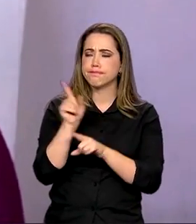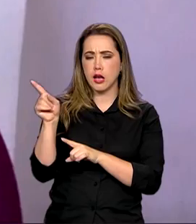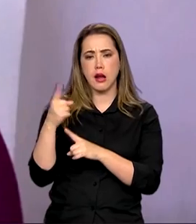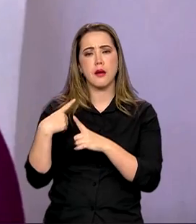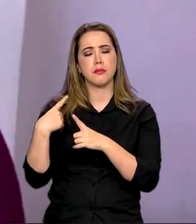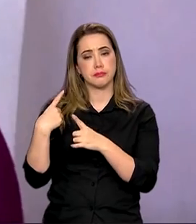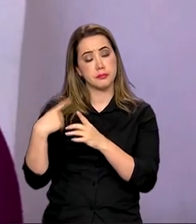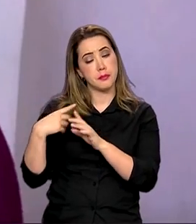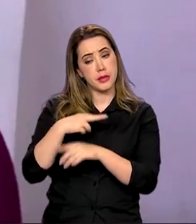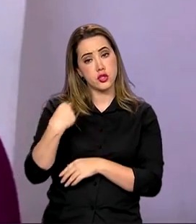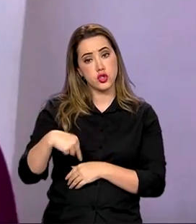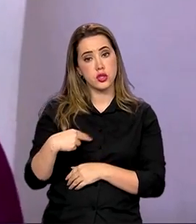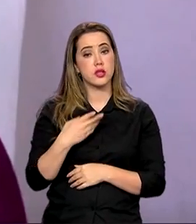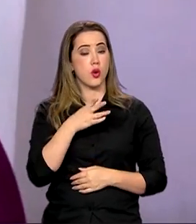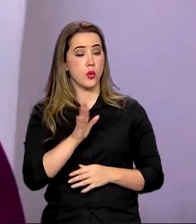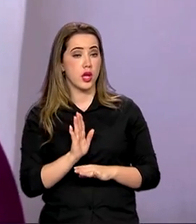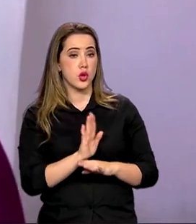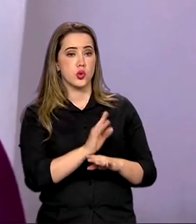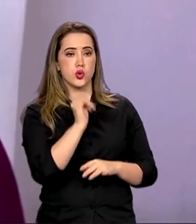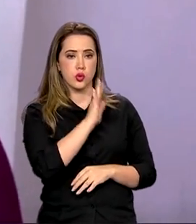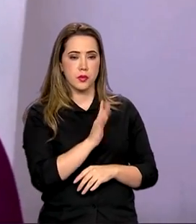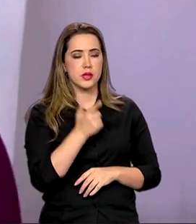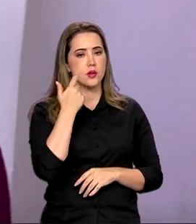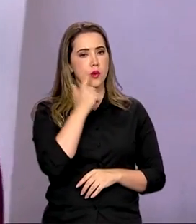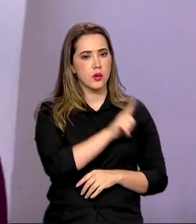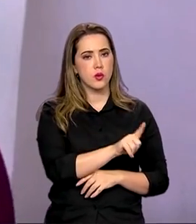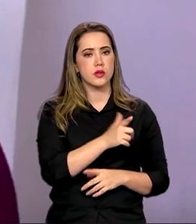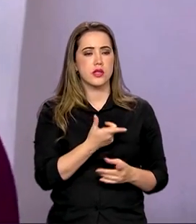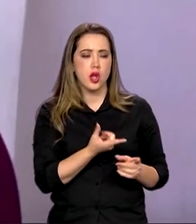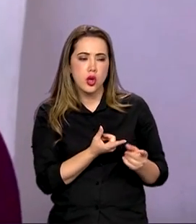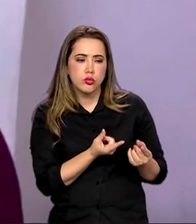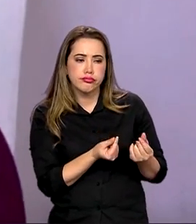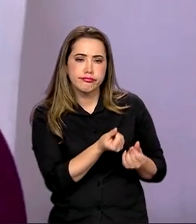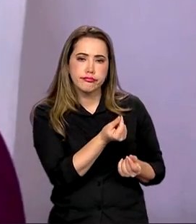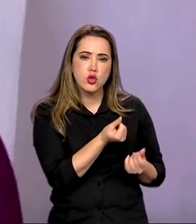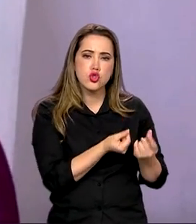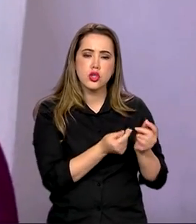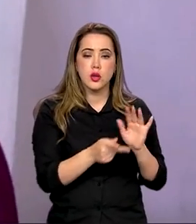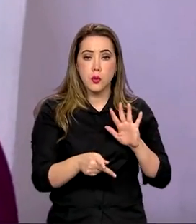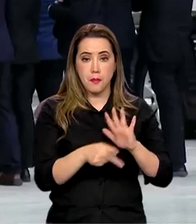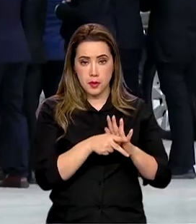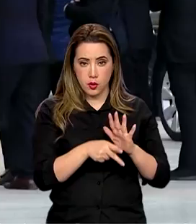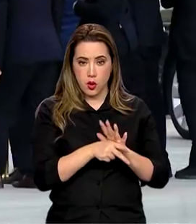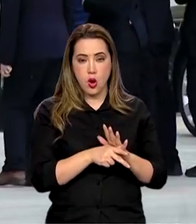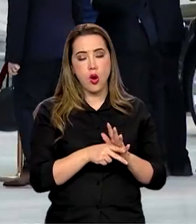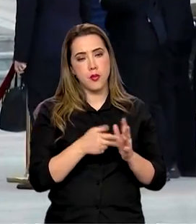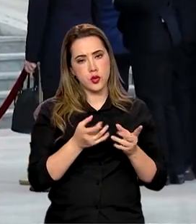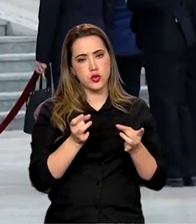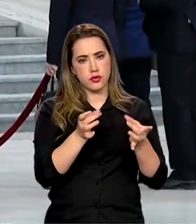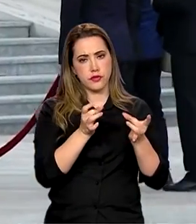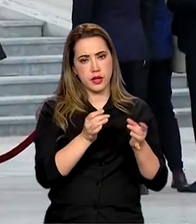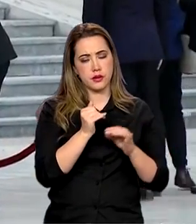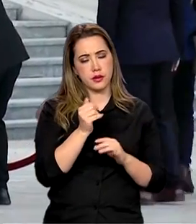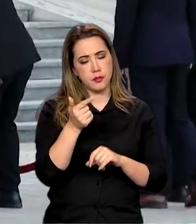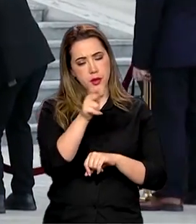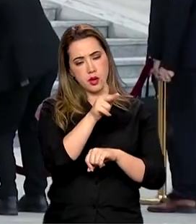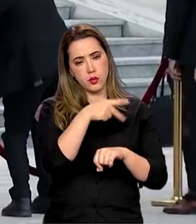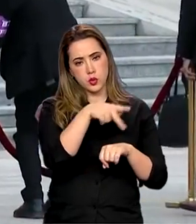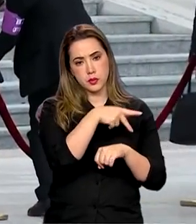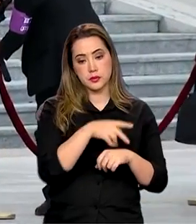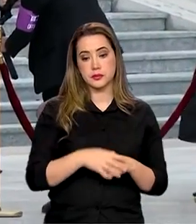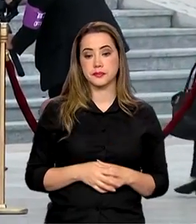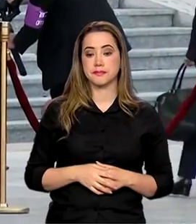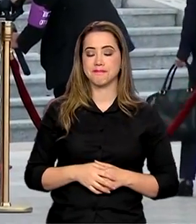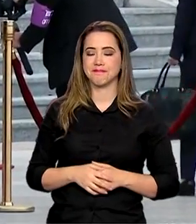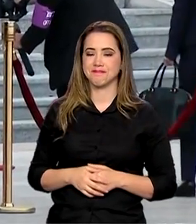muito o Brasil a fortalecer suas contas externas, a aumentar suas reservas internacionais. Na visita que fez a China em